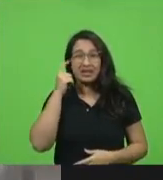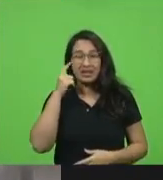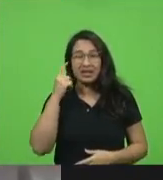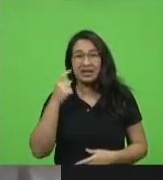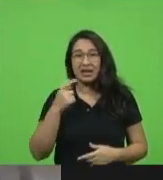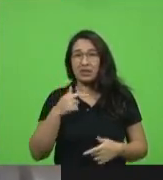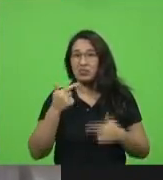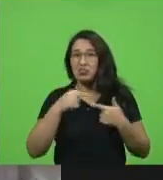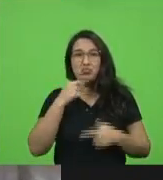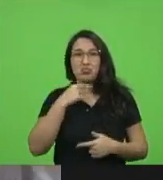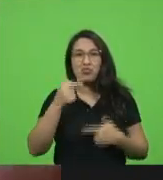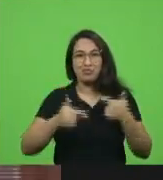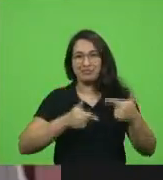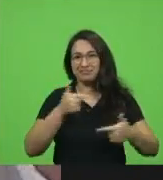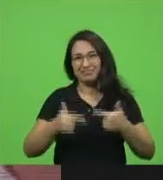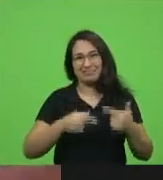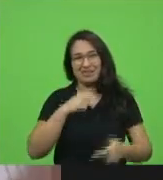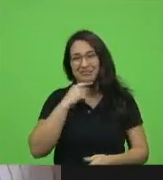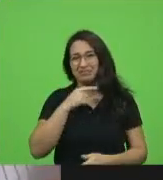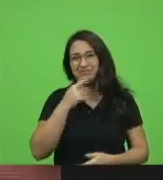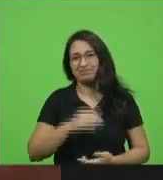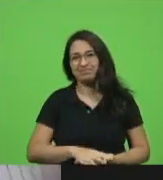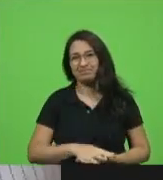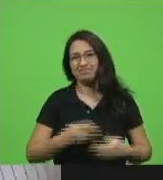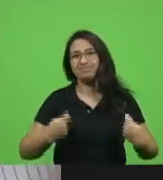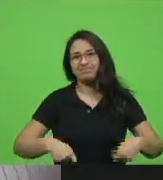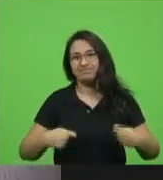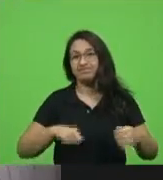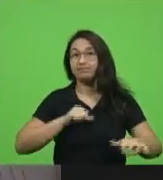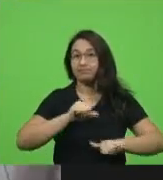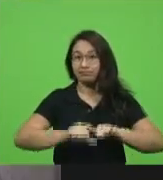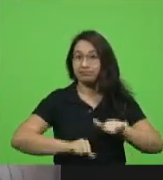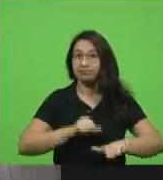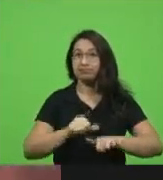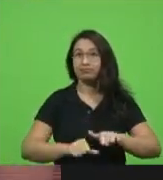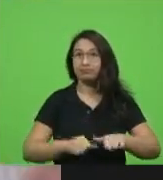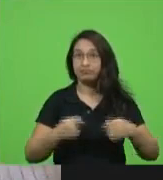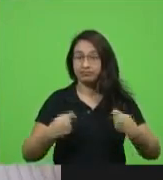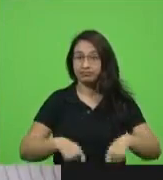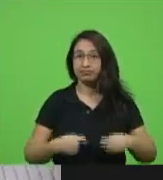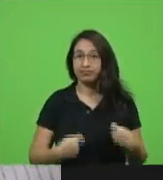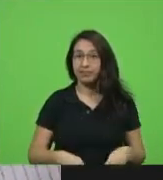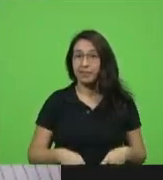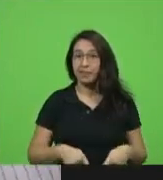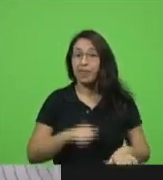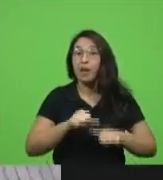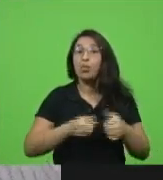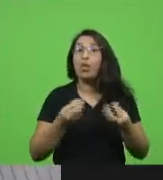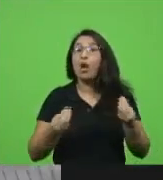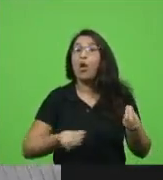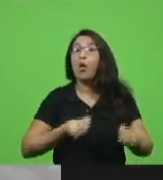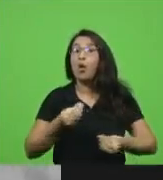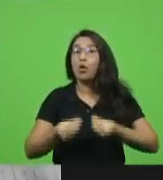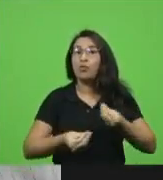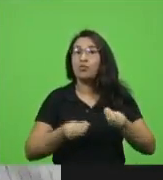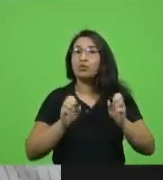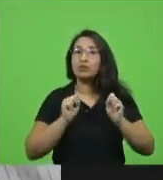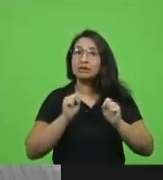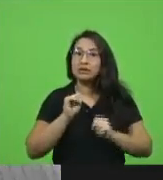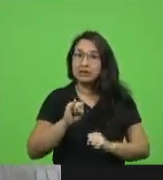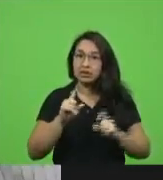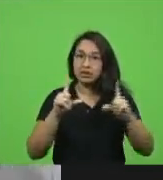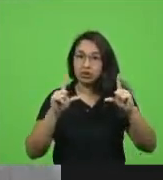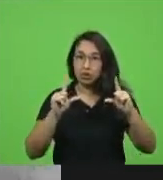o seu trabalho e nós precisamos mudar essa situação e essa situação só é mudada se nós diminuirmos